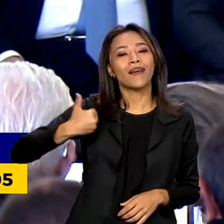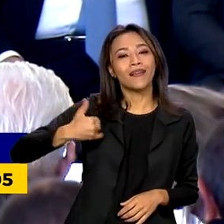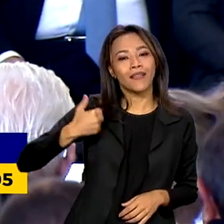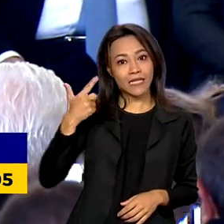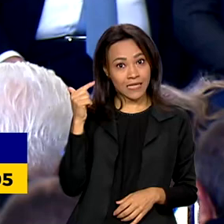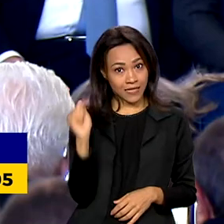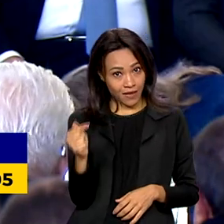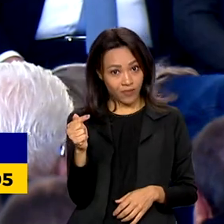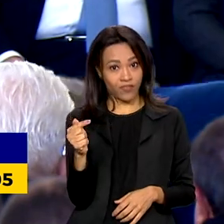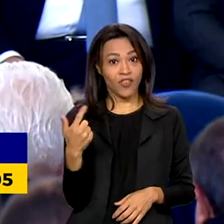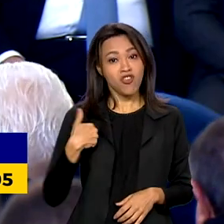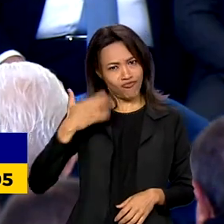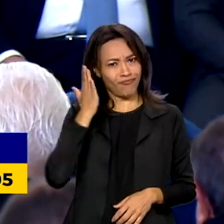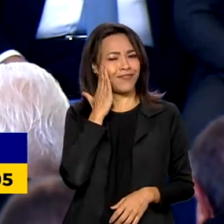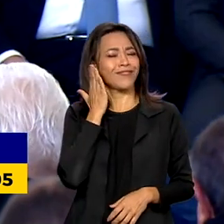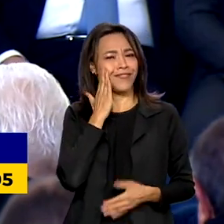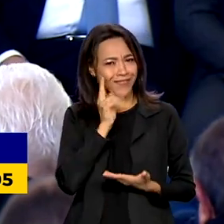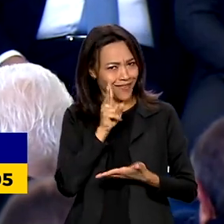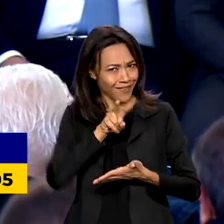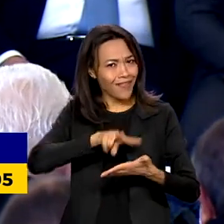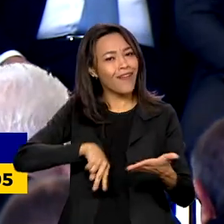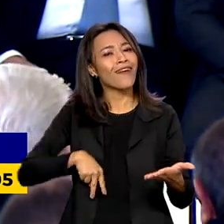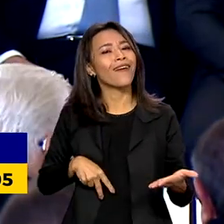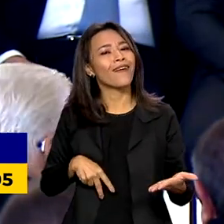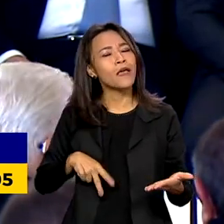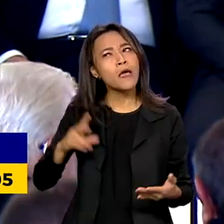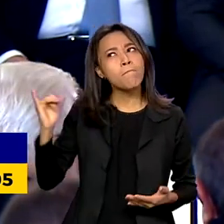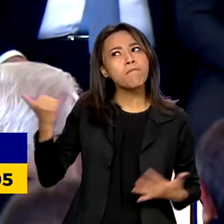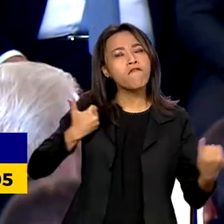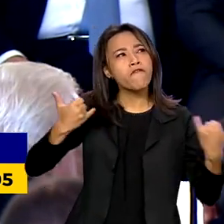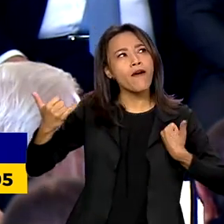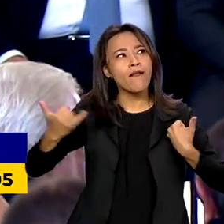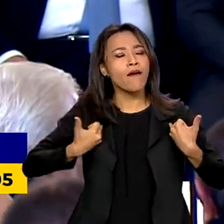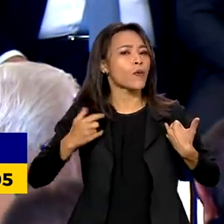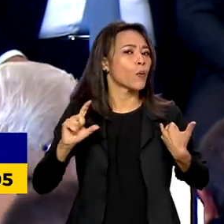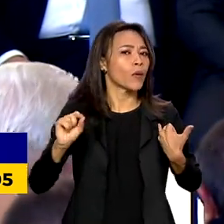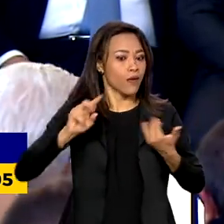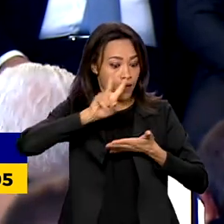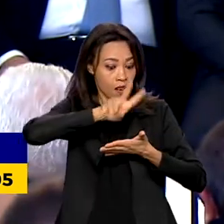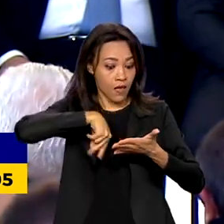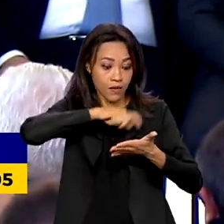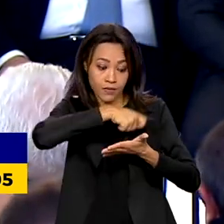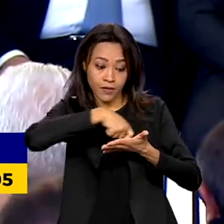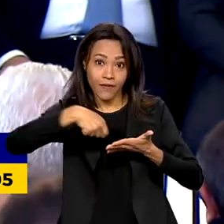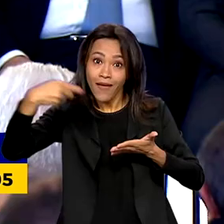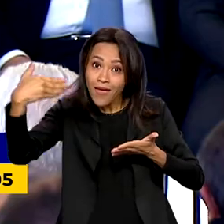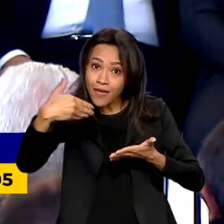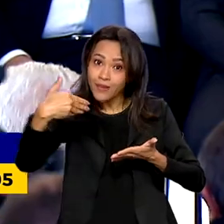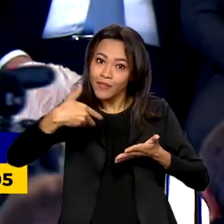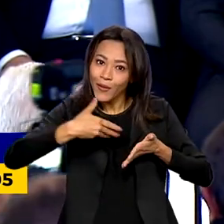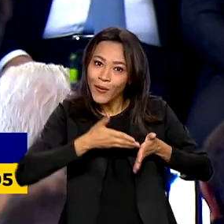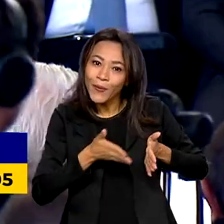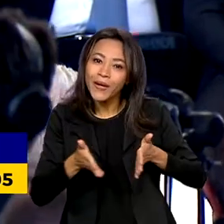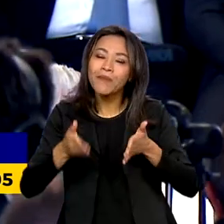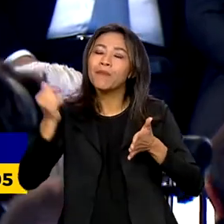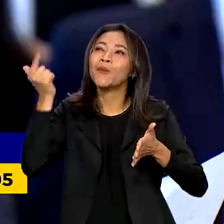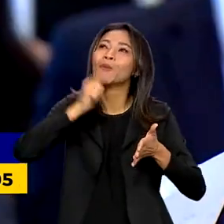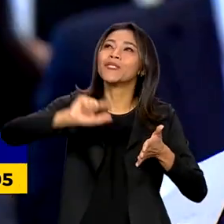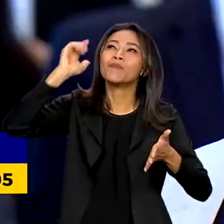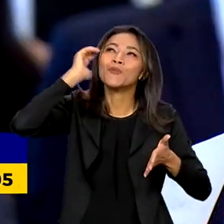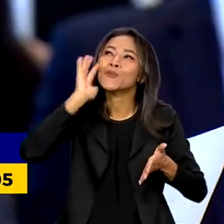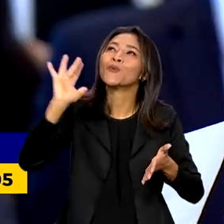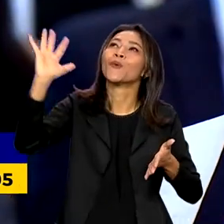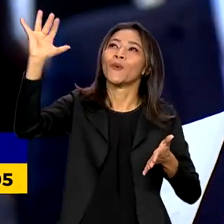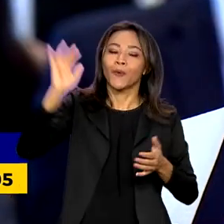e já sei ler. Me disseram que ler e escrever é o caminho para realizar meus sonhos.